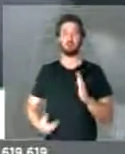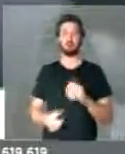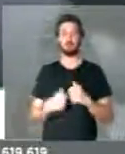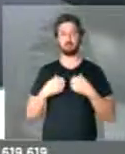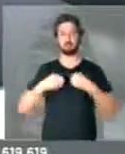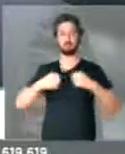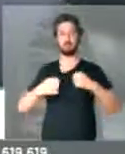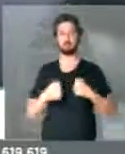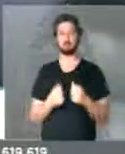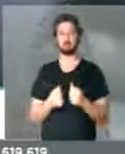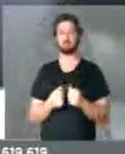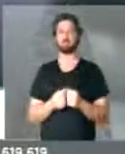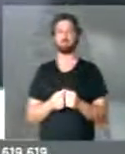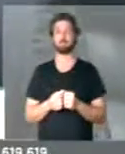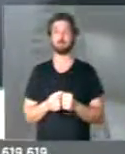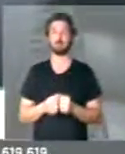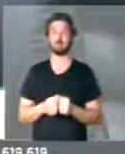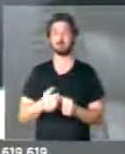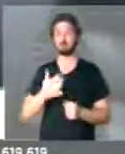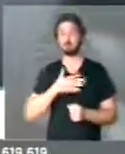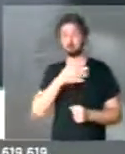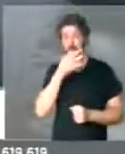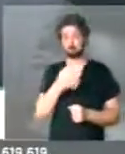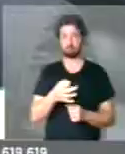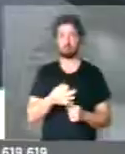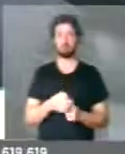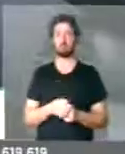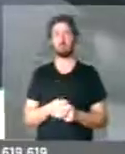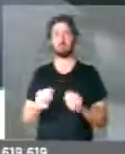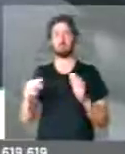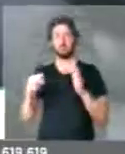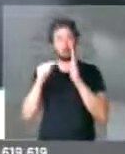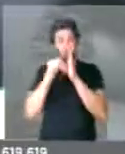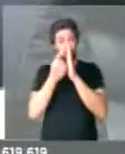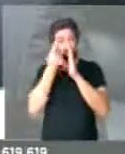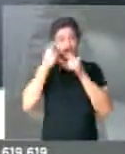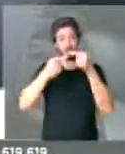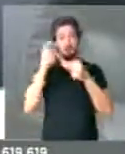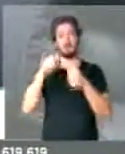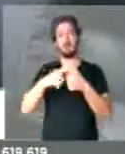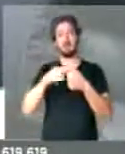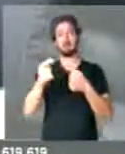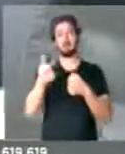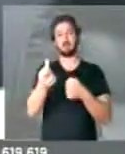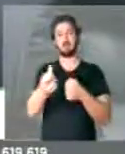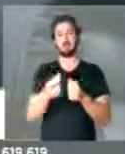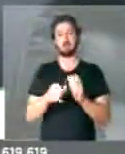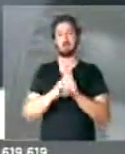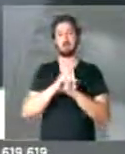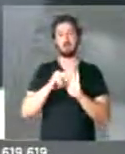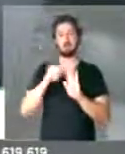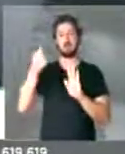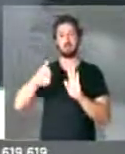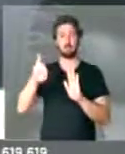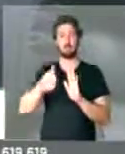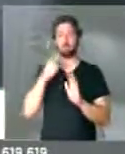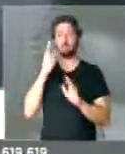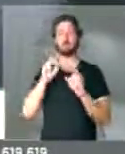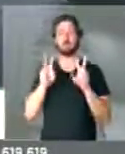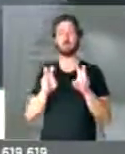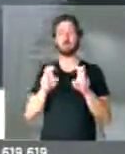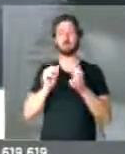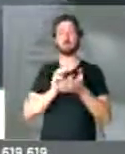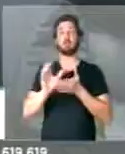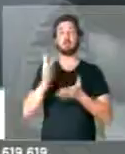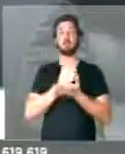todo o Brasil. Na minha concepção, ficando um dos pontos ainda a ser debatido, que é o artigo 26, inciso 1º, que trata